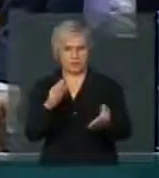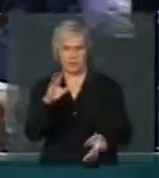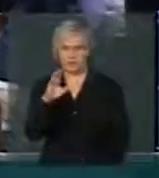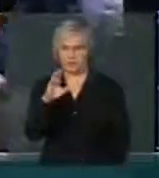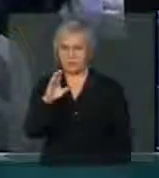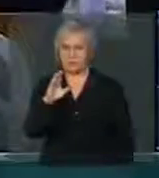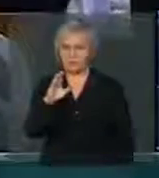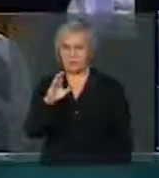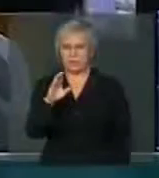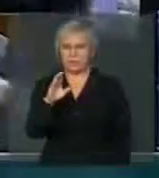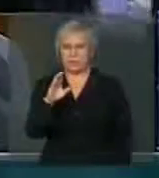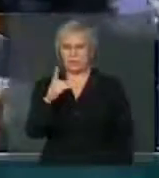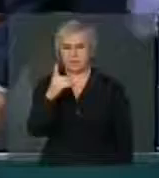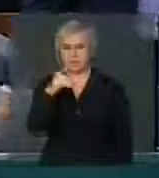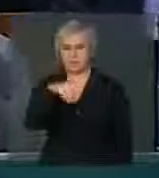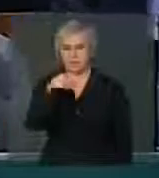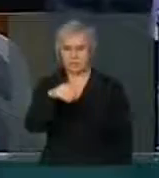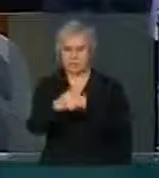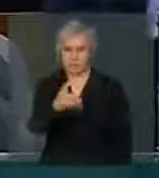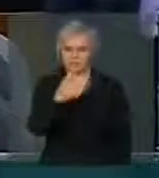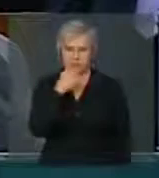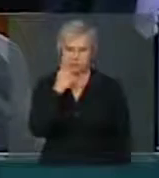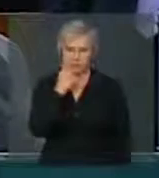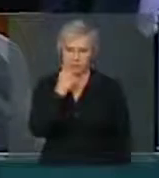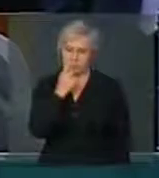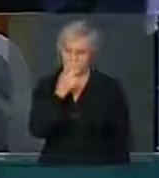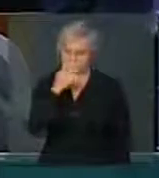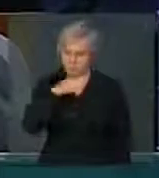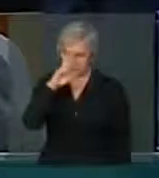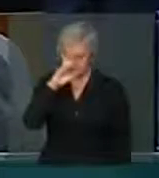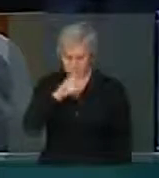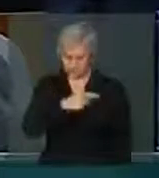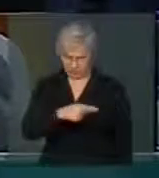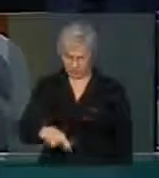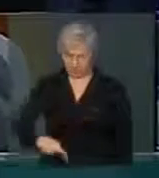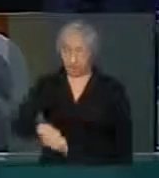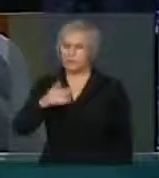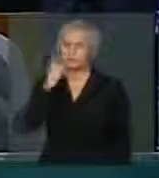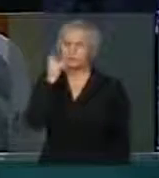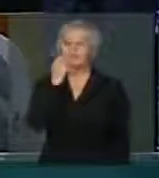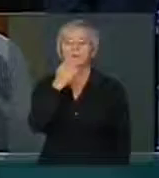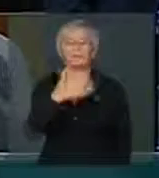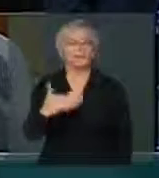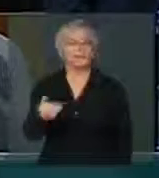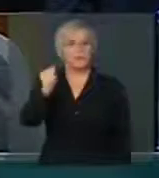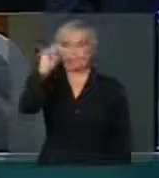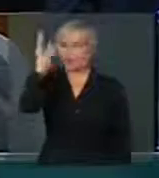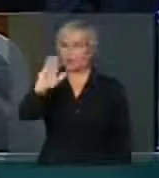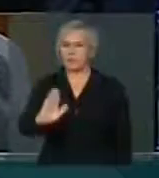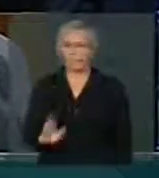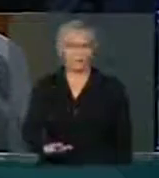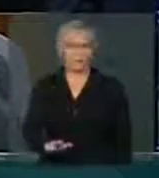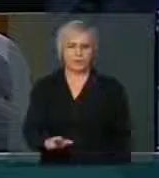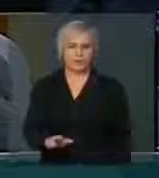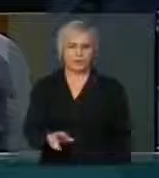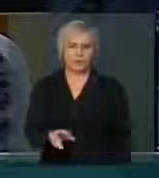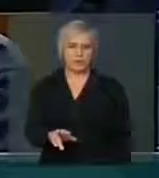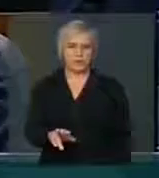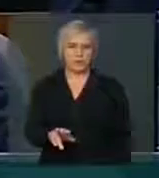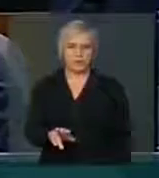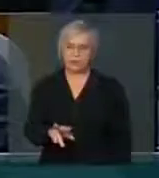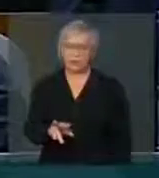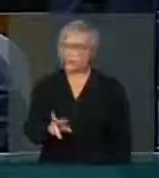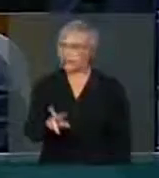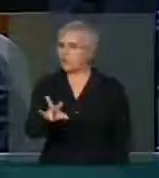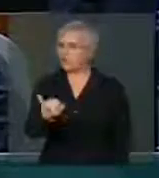Senhor Presidente, senhoras e senhores deputados, o Brasil não mais será submisso ao capital externo.